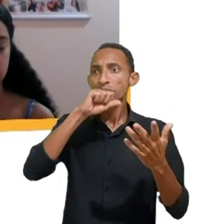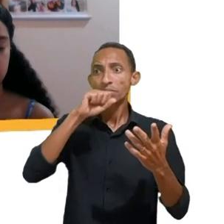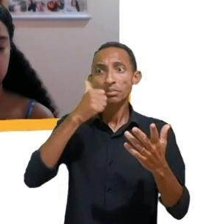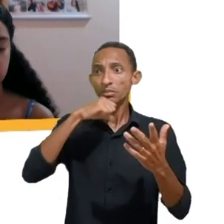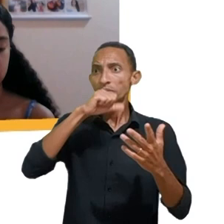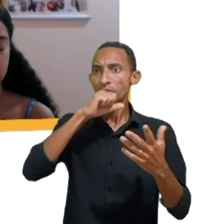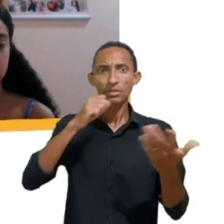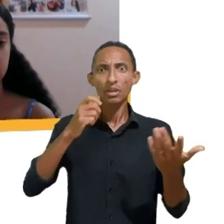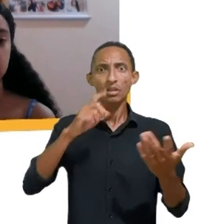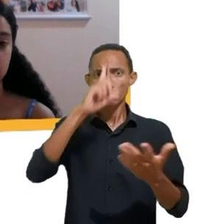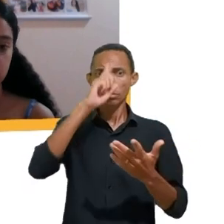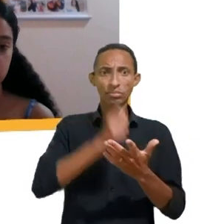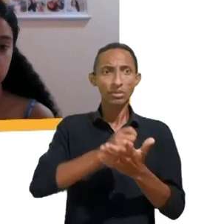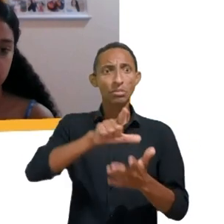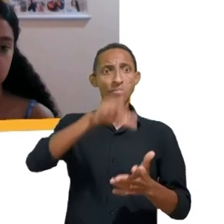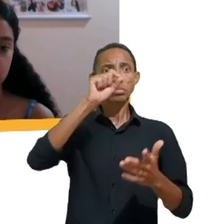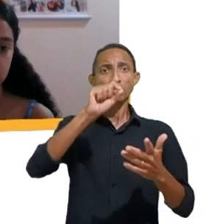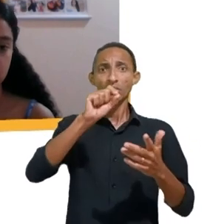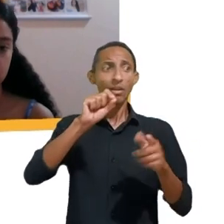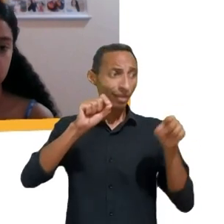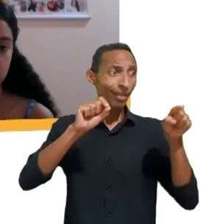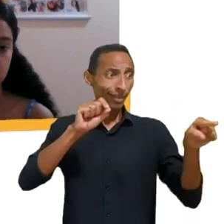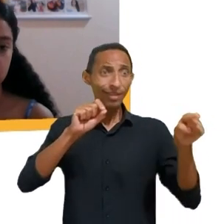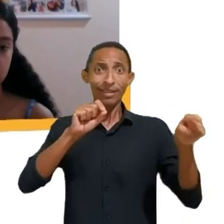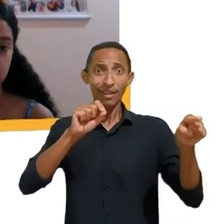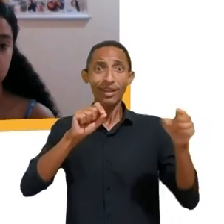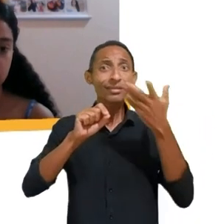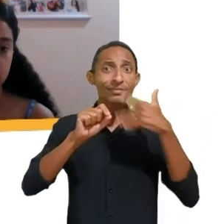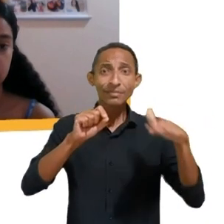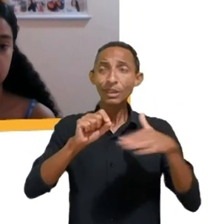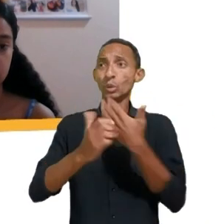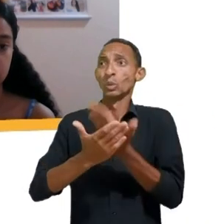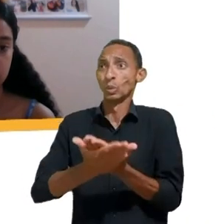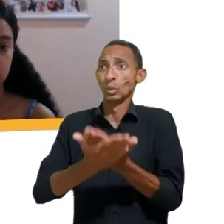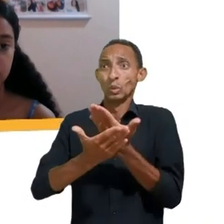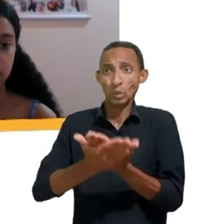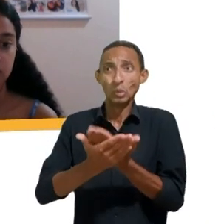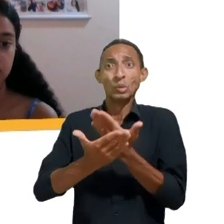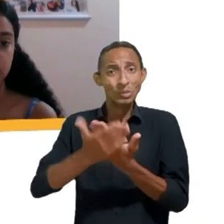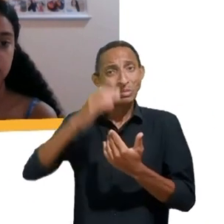estuda ou ela não estuda nesse contexto da pandemia. Obrigada, Rafael.